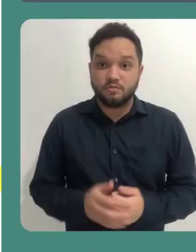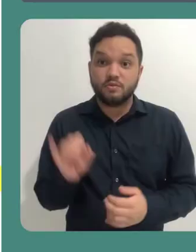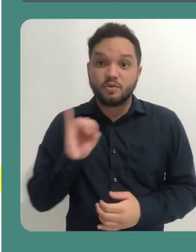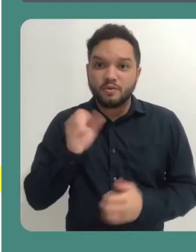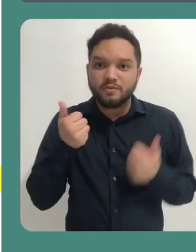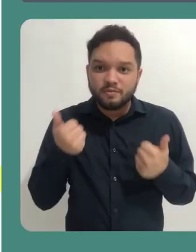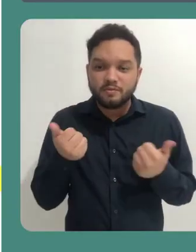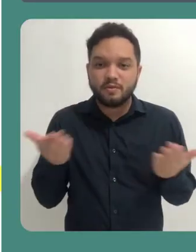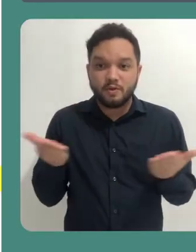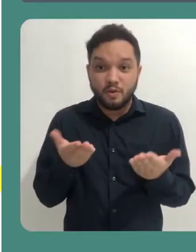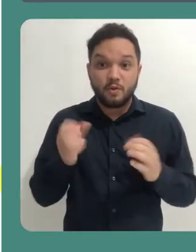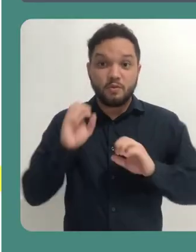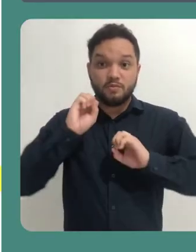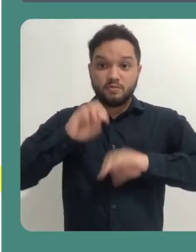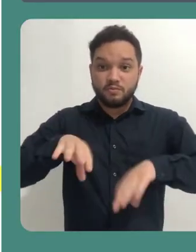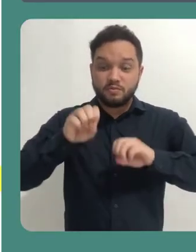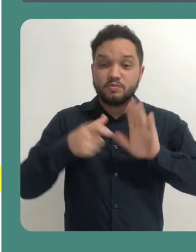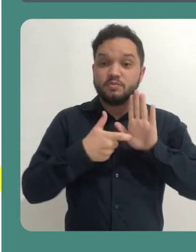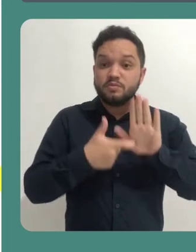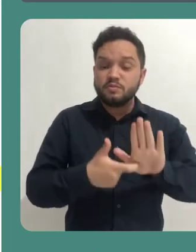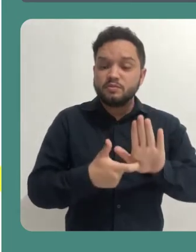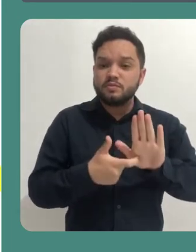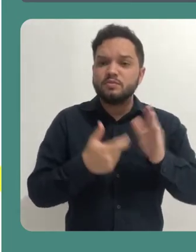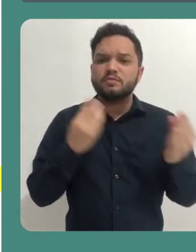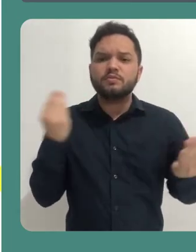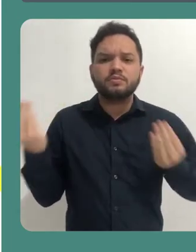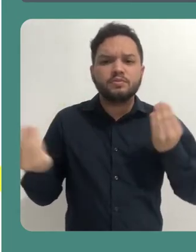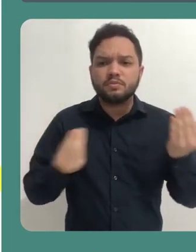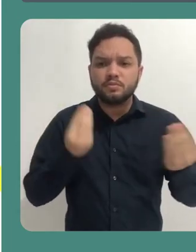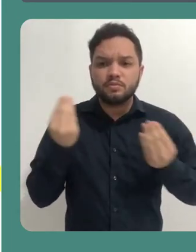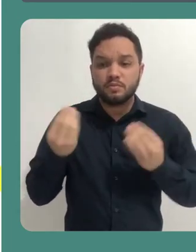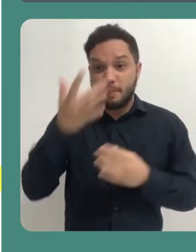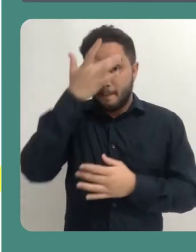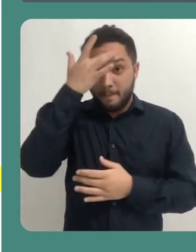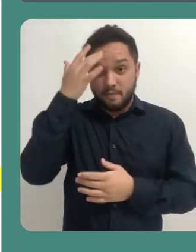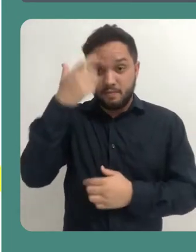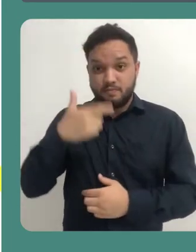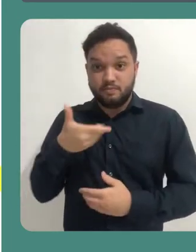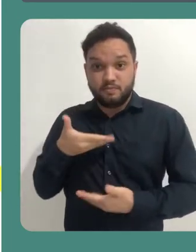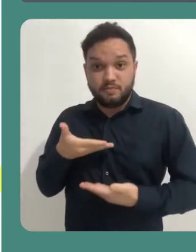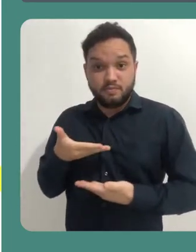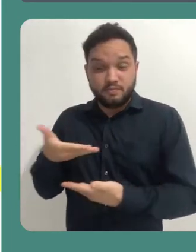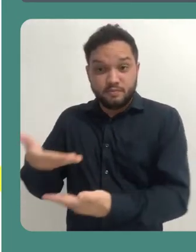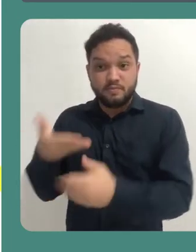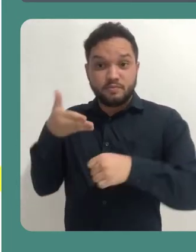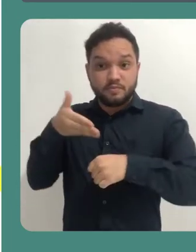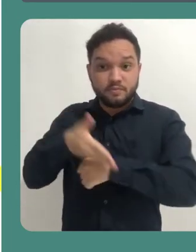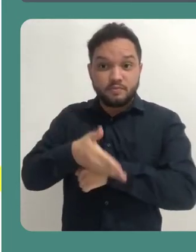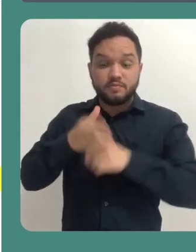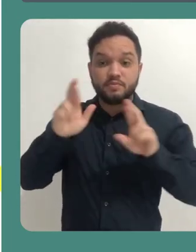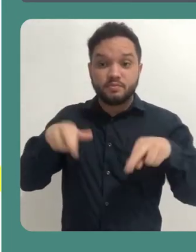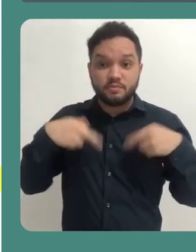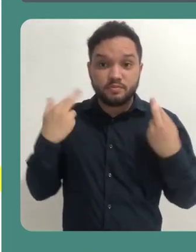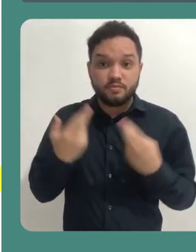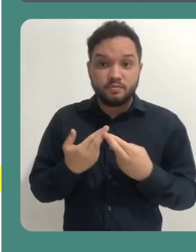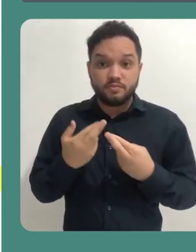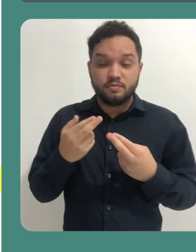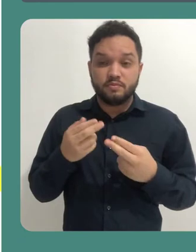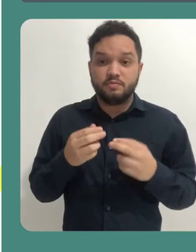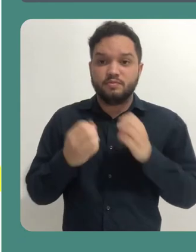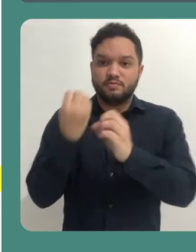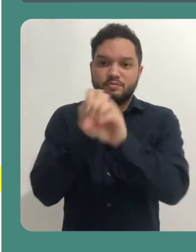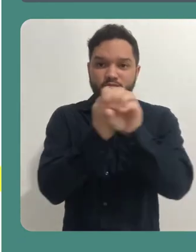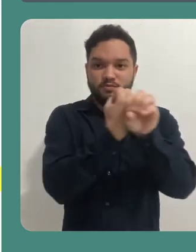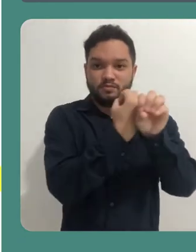Oi pessoal, nesse tutorial eu quero mostrar como um convidado entra em uma reunião na